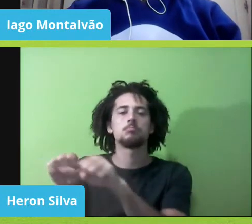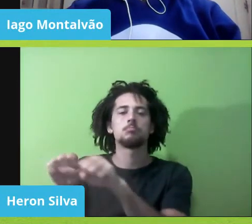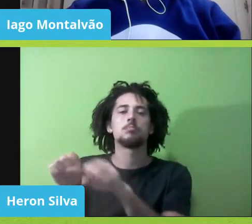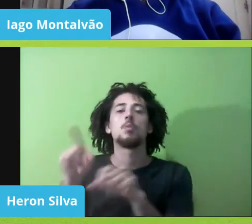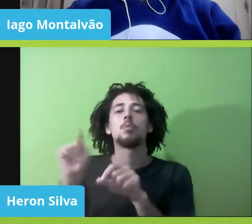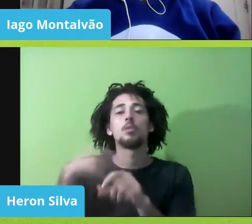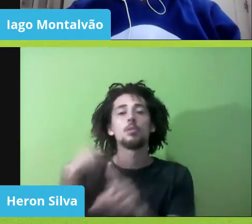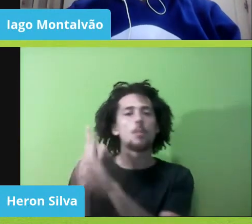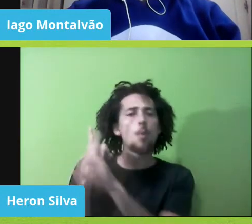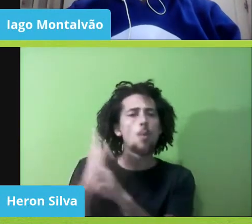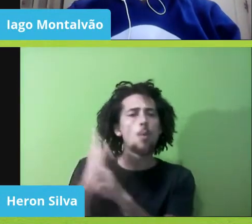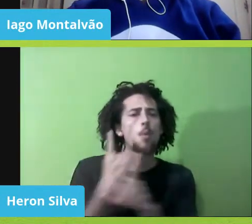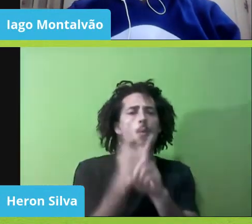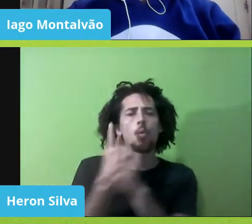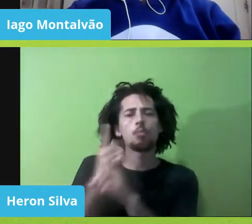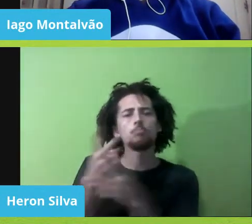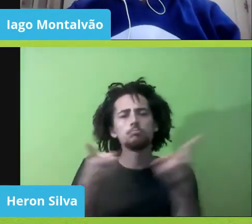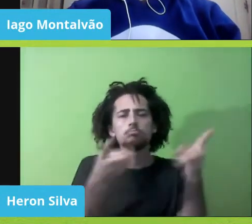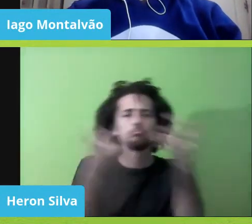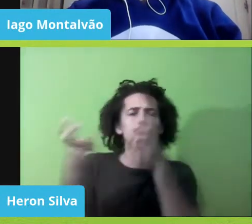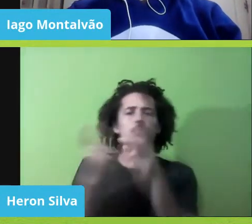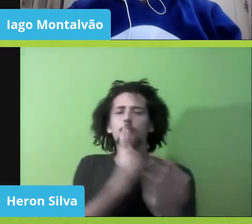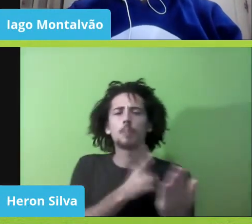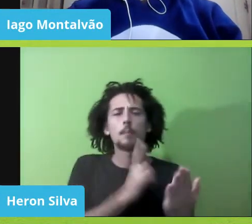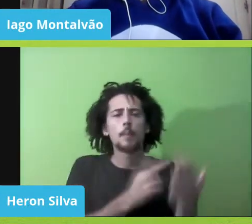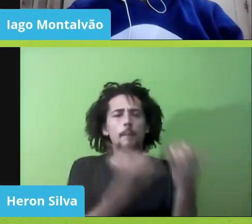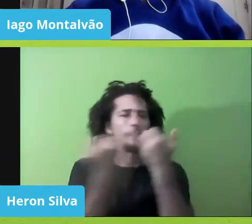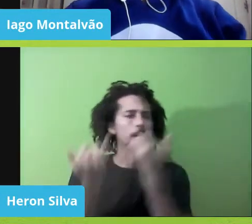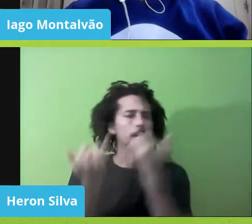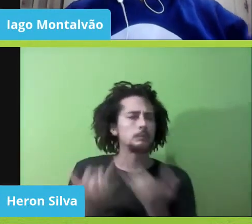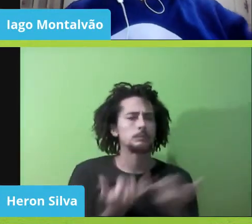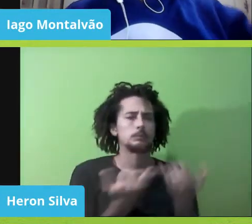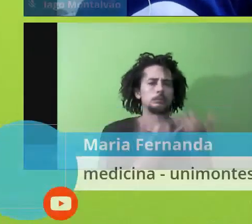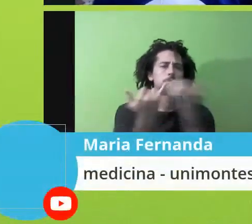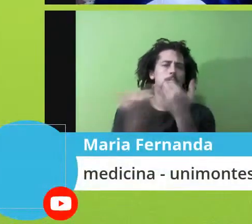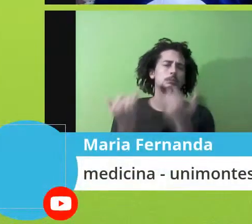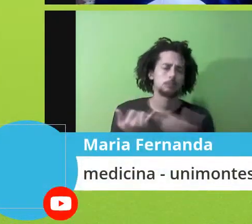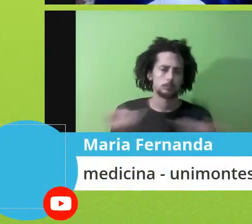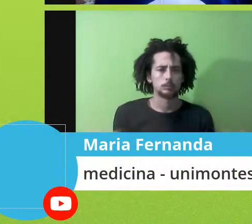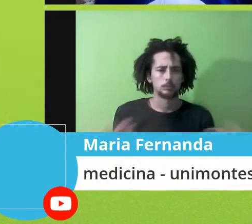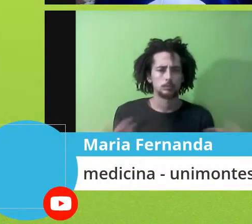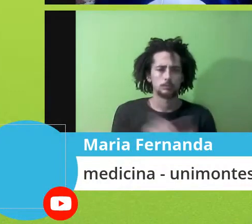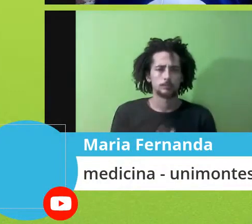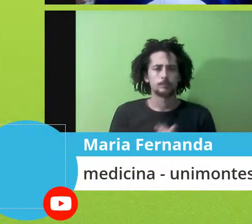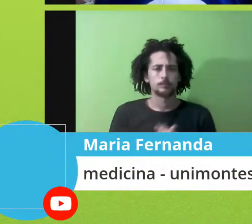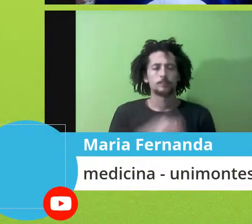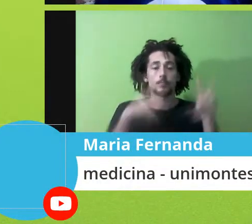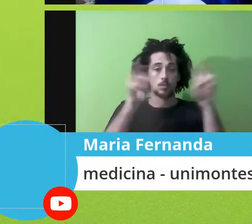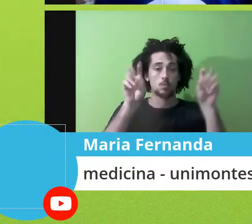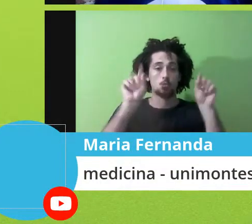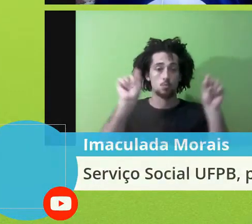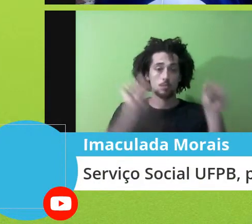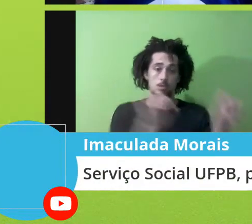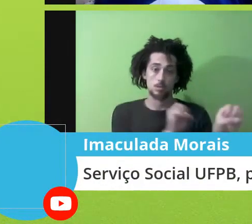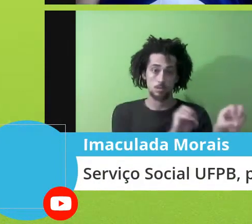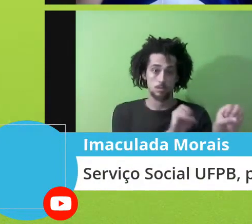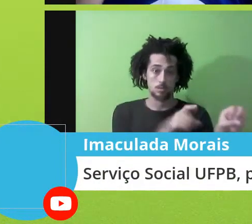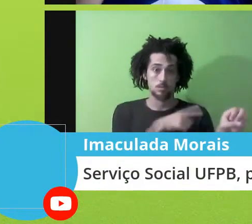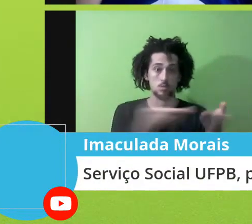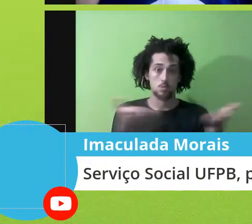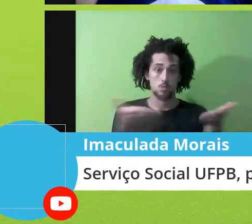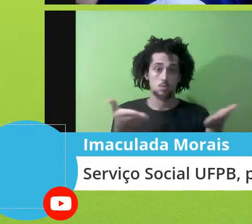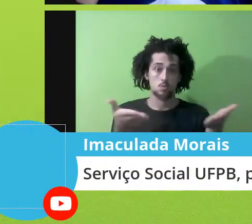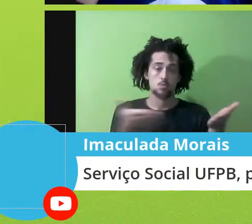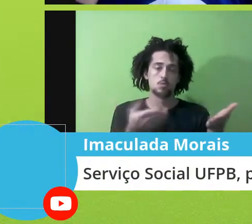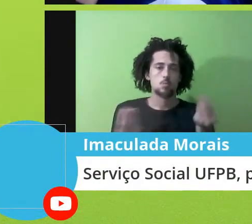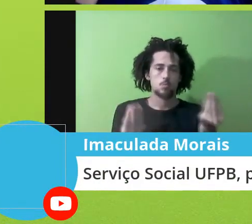muito parecidas em termos de direitos, né, em relação à educação, agora entrando na provocação que